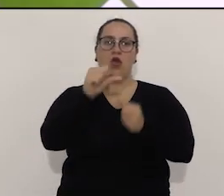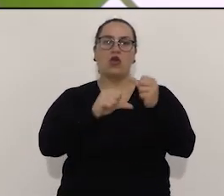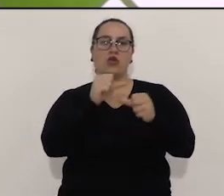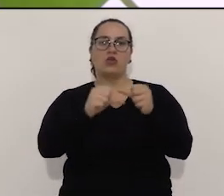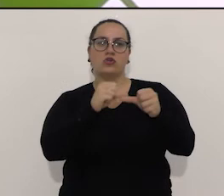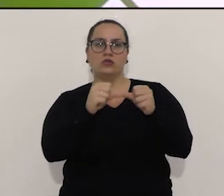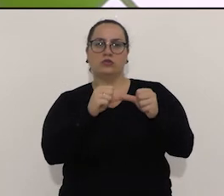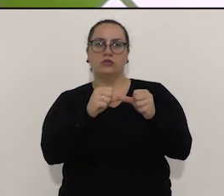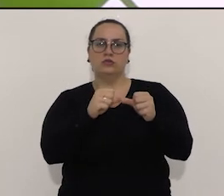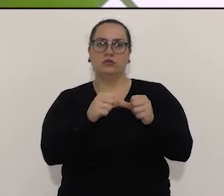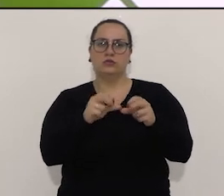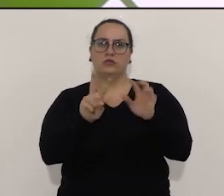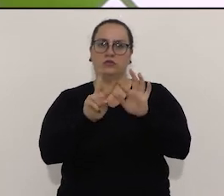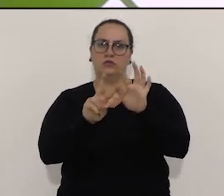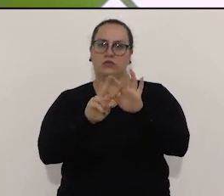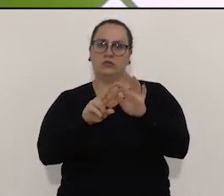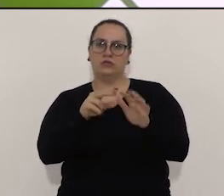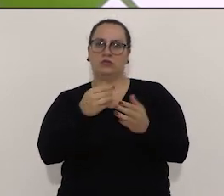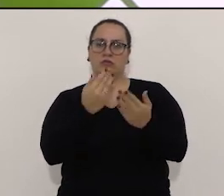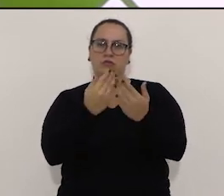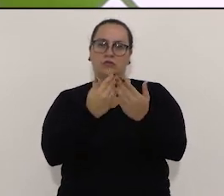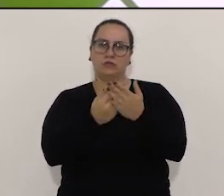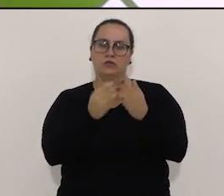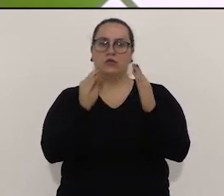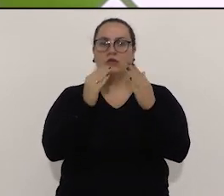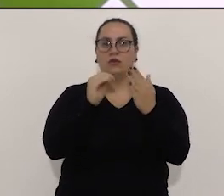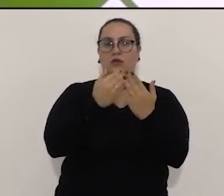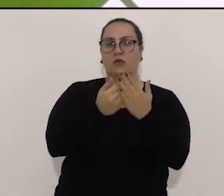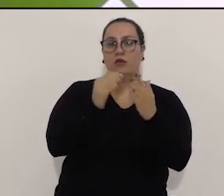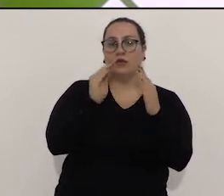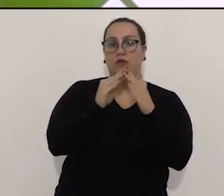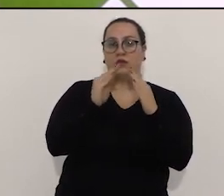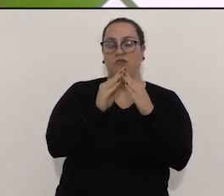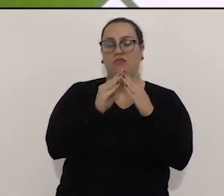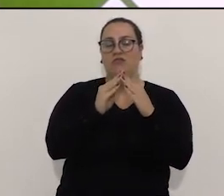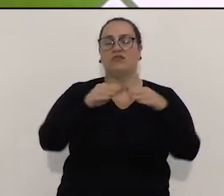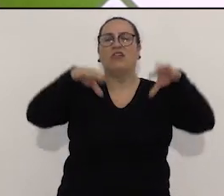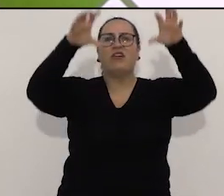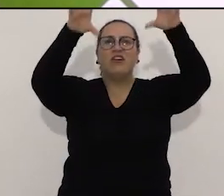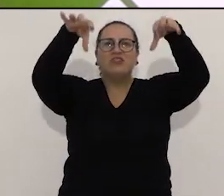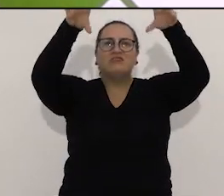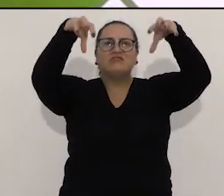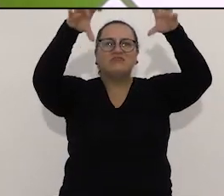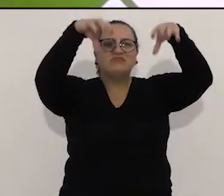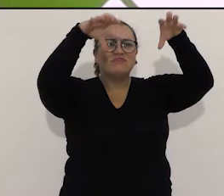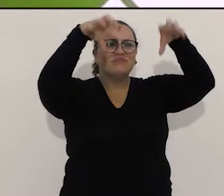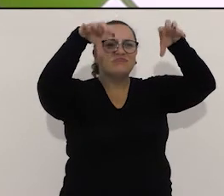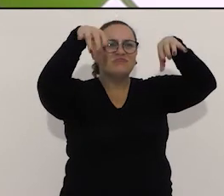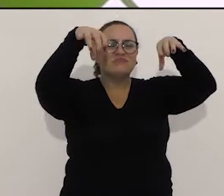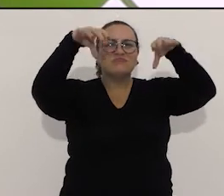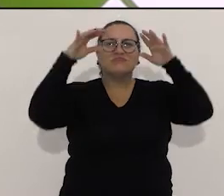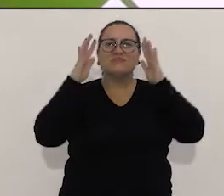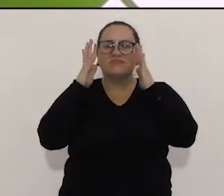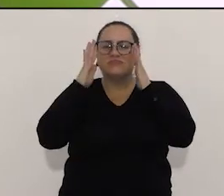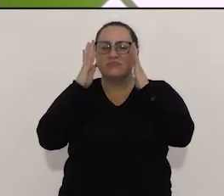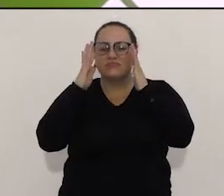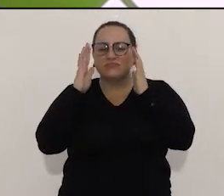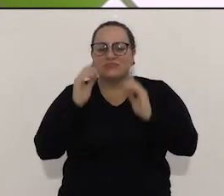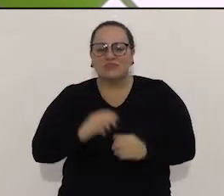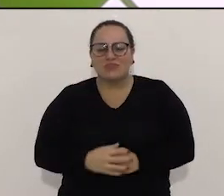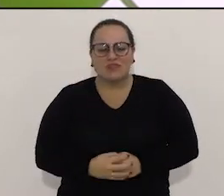reformar as que estão. Eu estive em duas escolas aí, os professores reclamam que está chovendo dentro, gente. Acho que é estrutural,